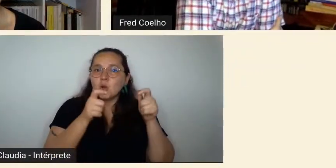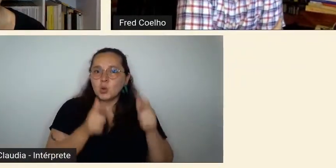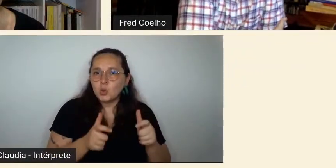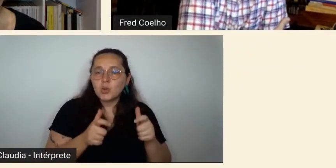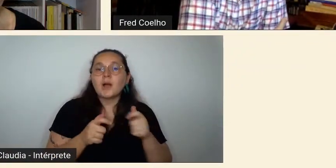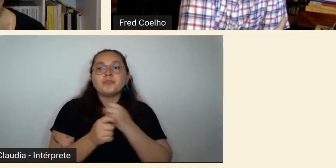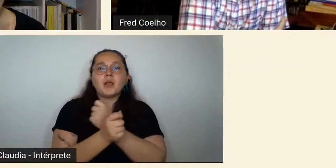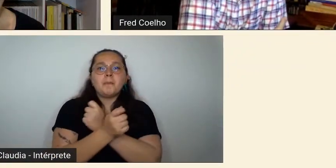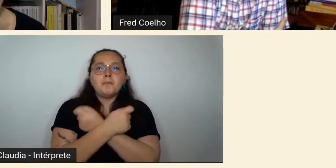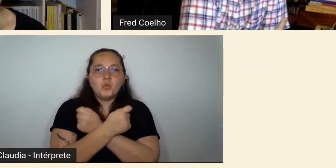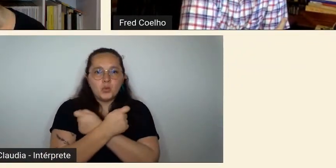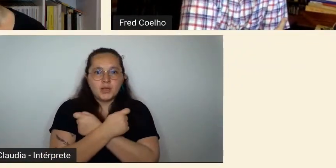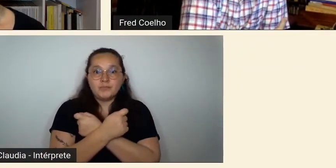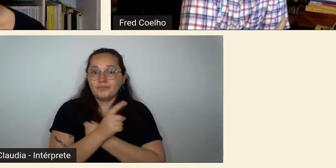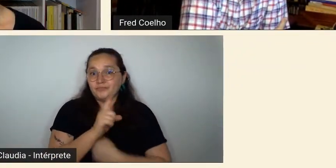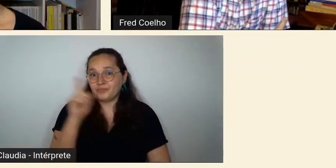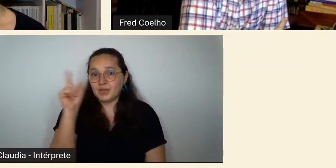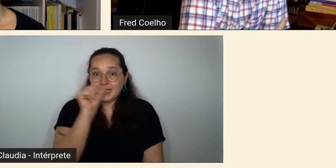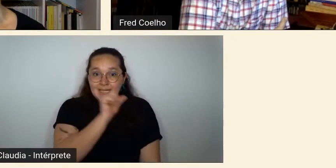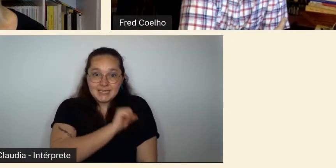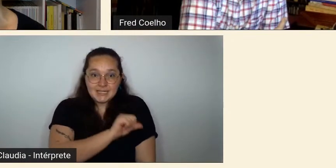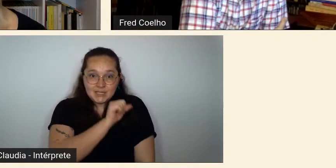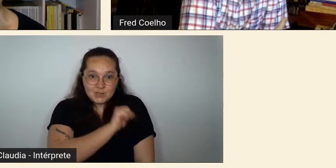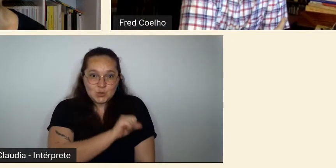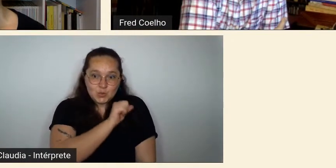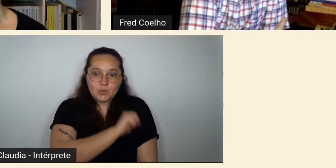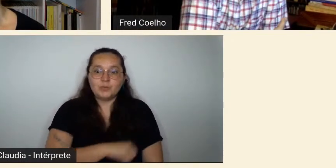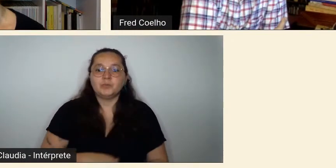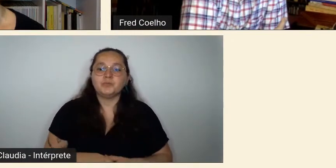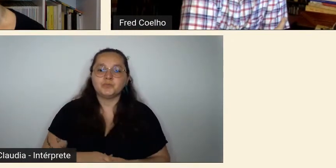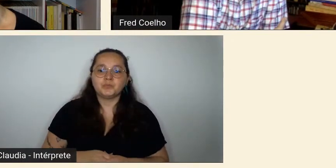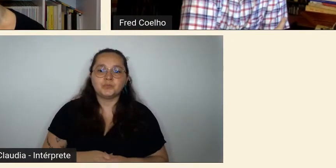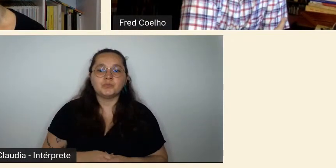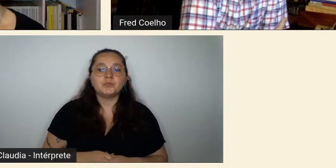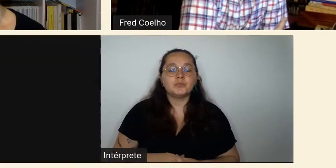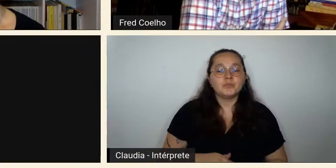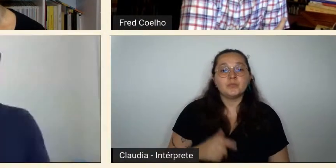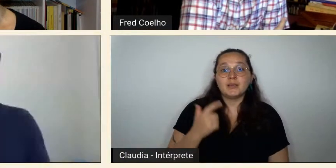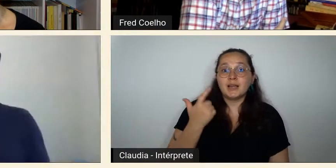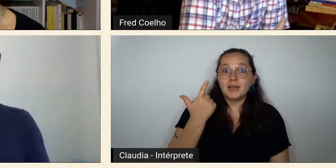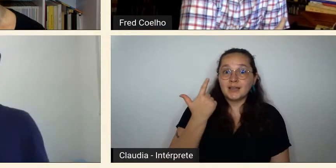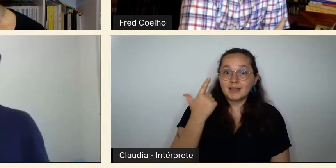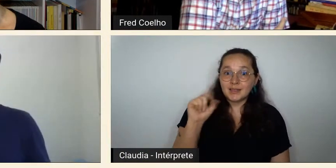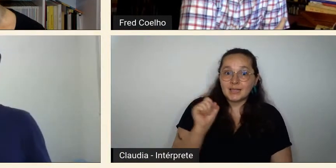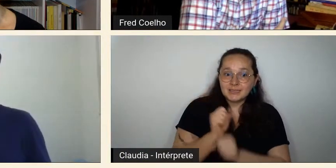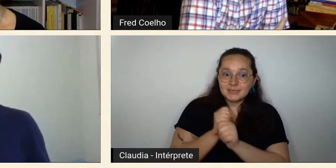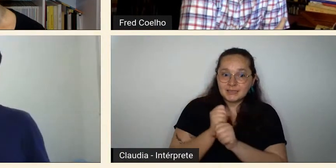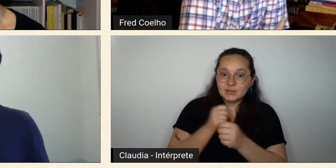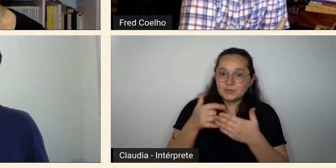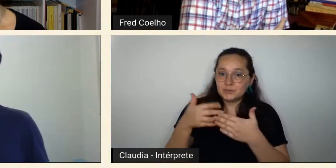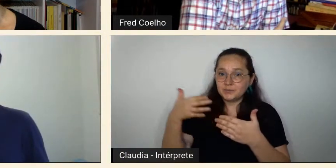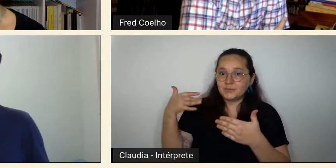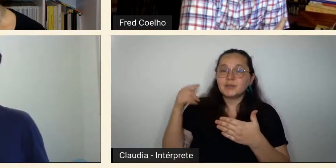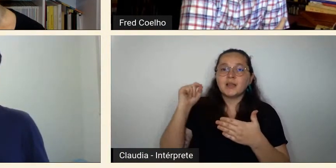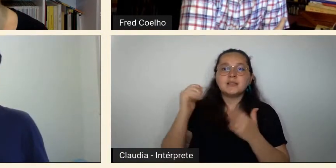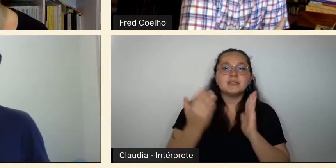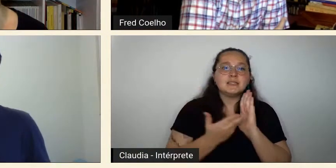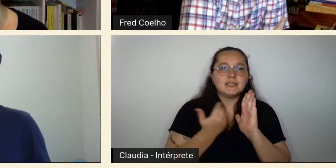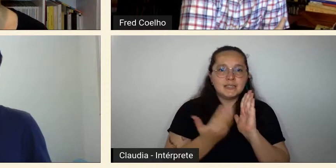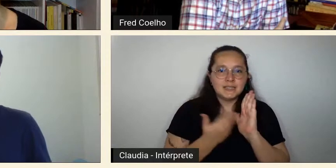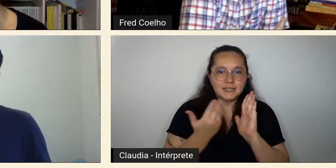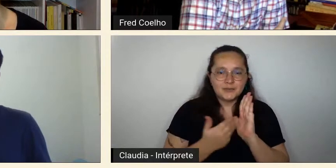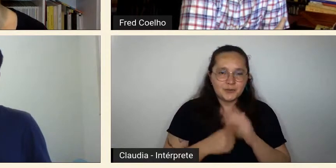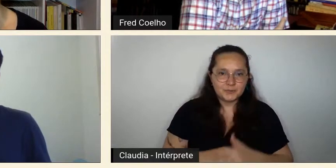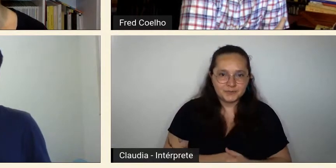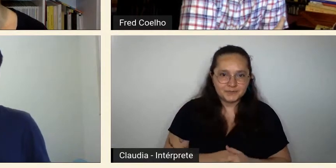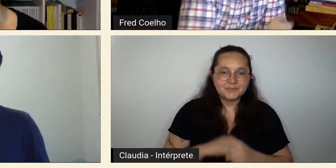PUC do Rio de Janeiro. Há quase 10 anos atrás, Frederico publicou o livro A Semana Sem Fim, celebrações e